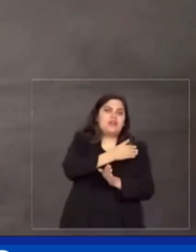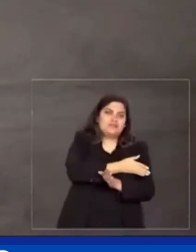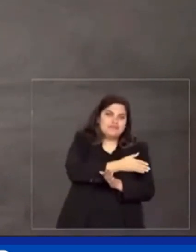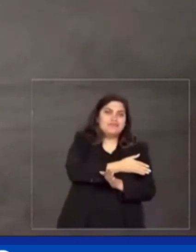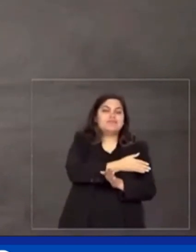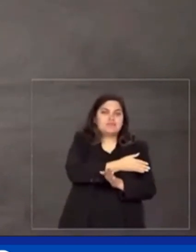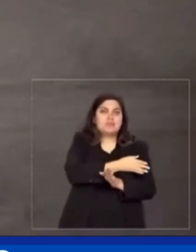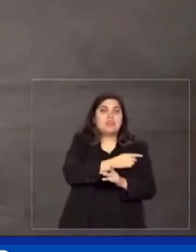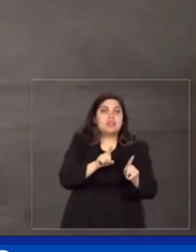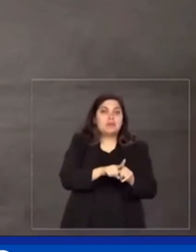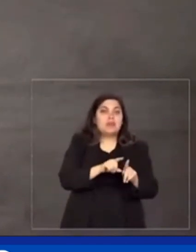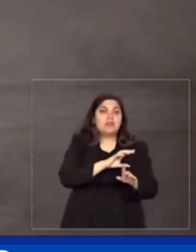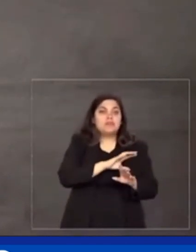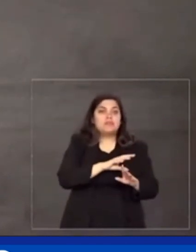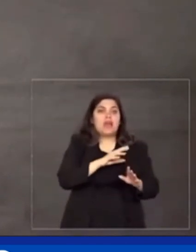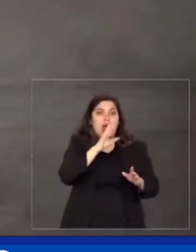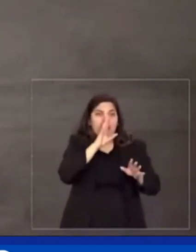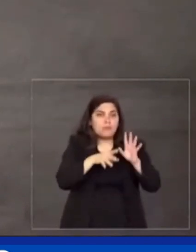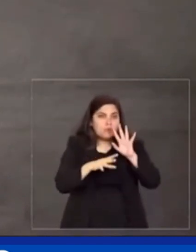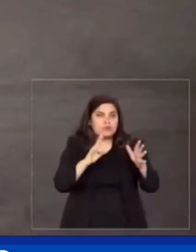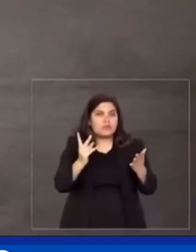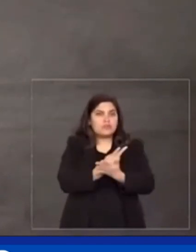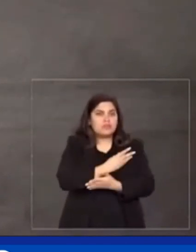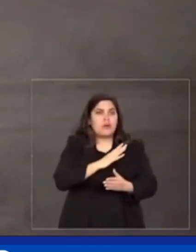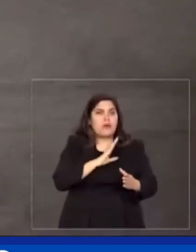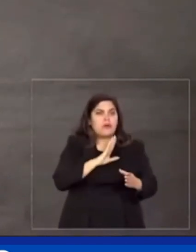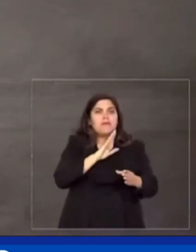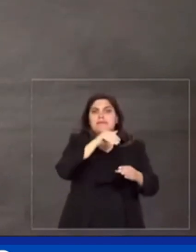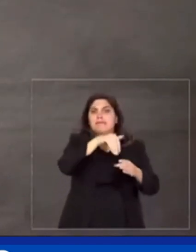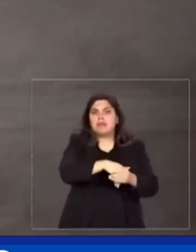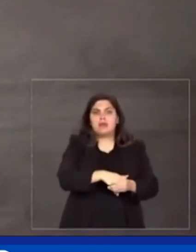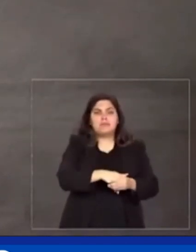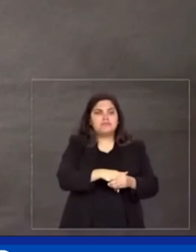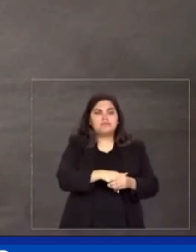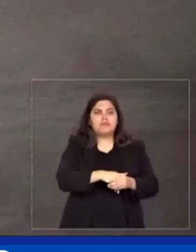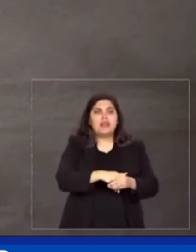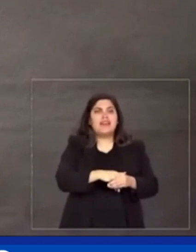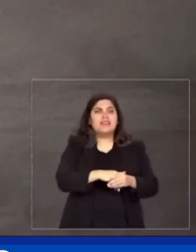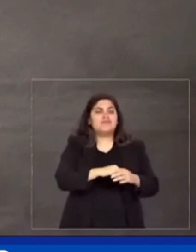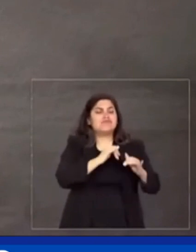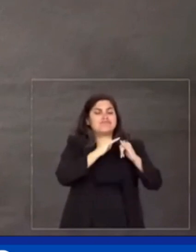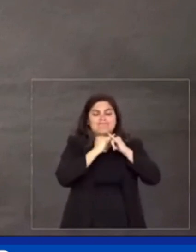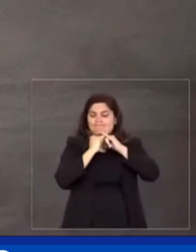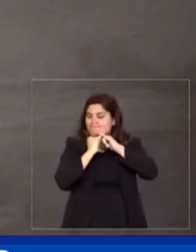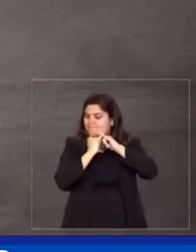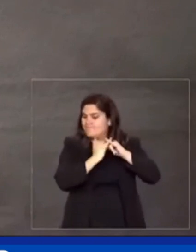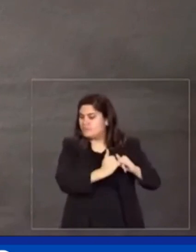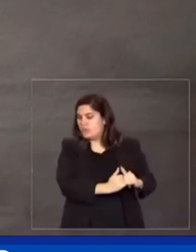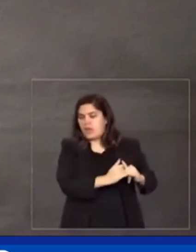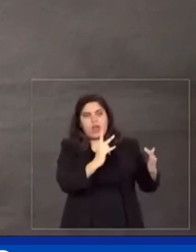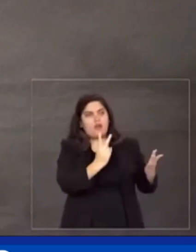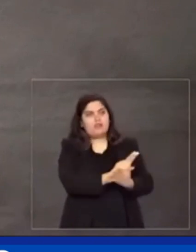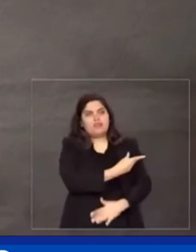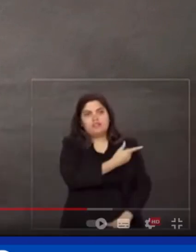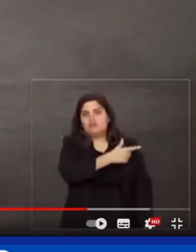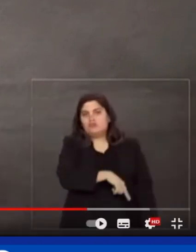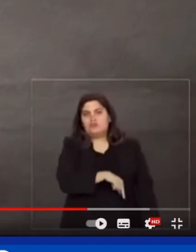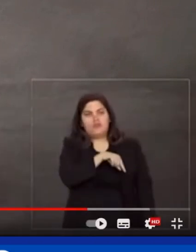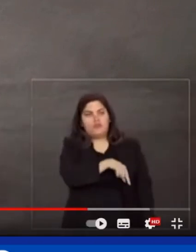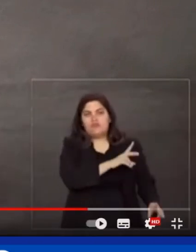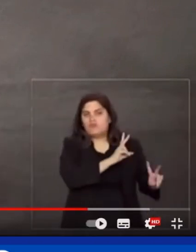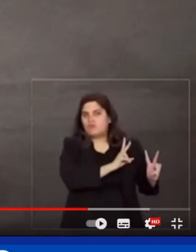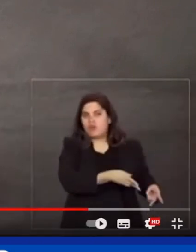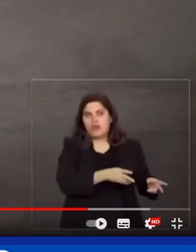abusos cometidos no processo eleitoral para nunca mais esquecemos para nunca mais